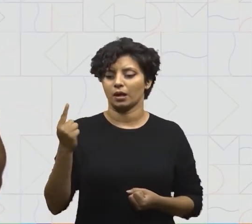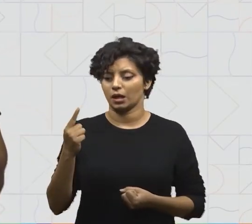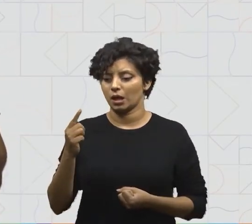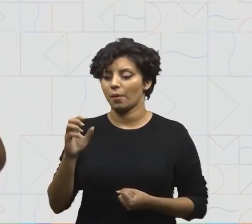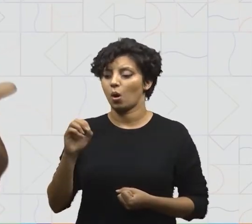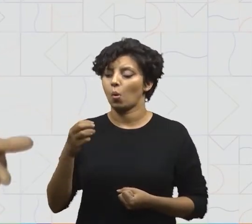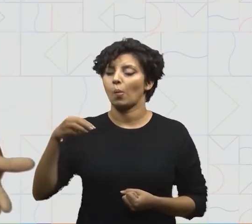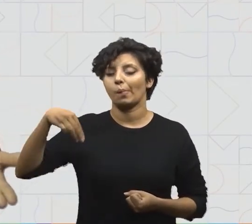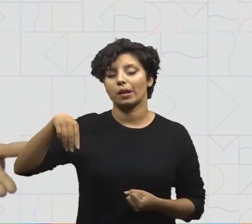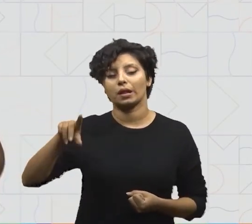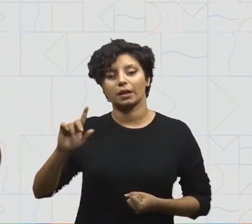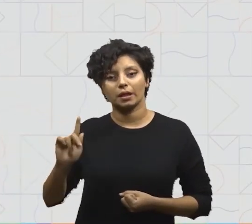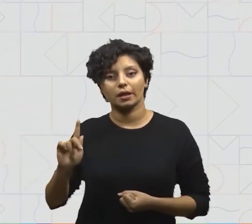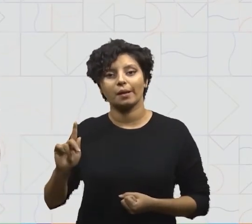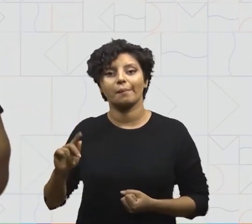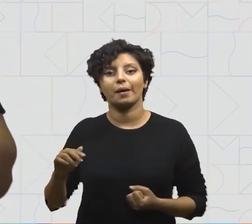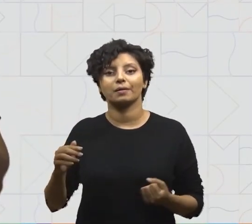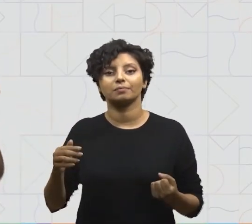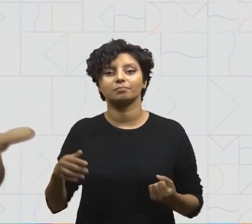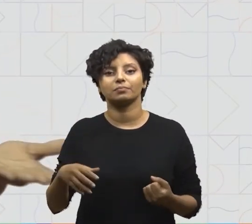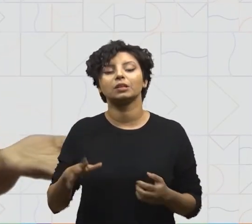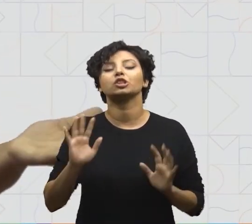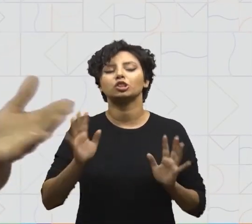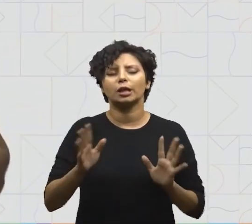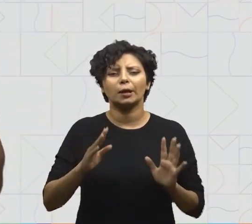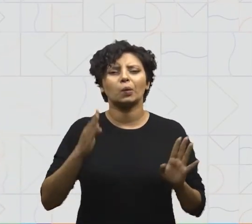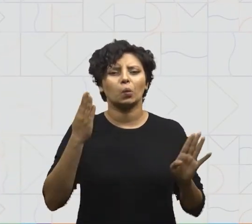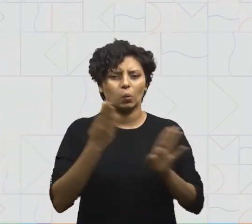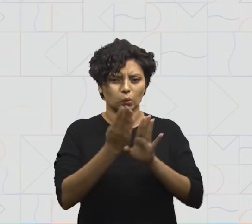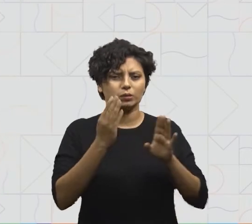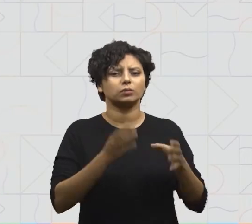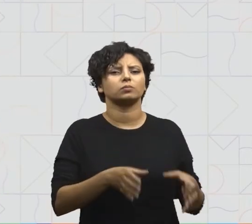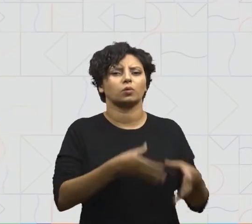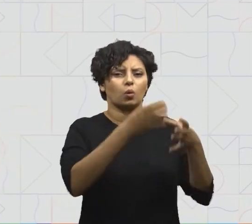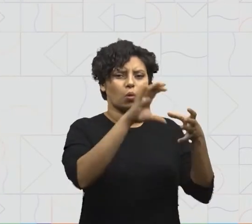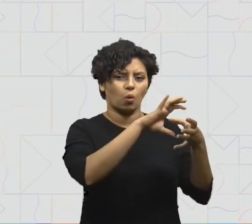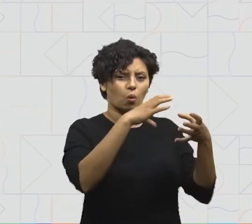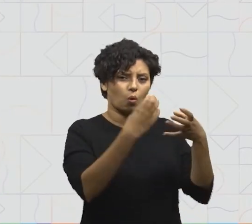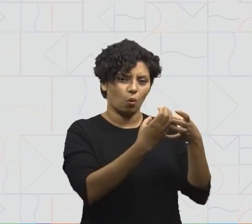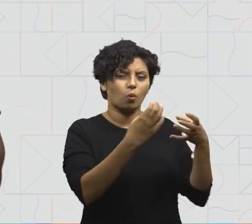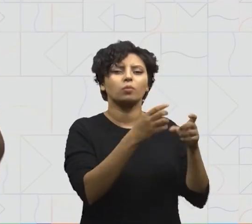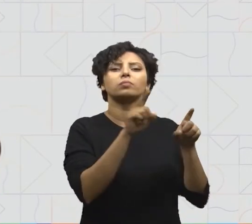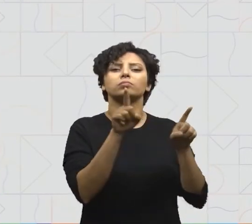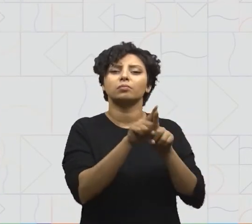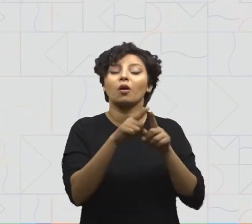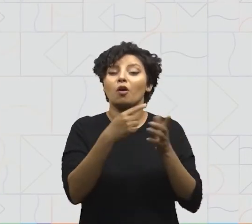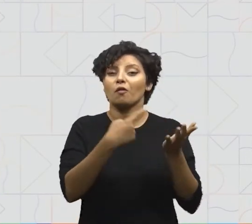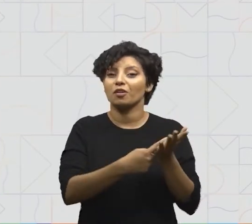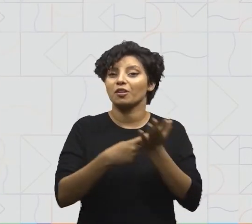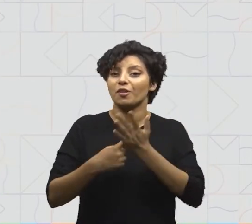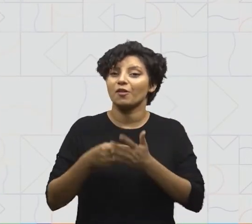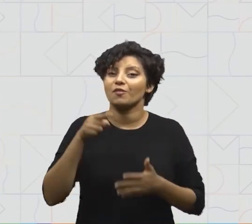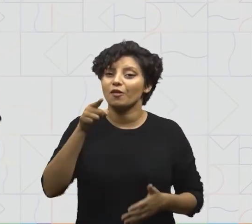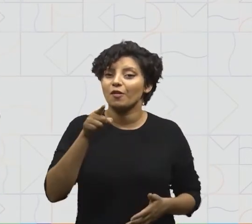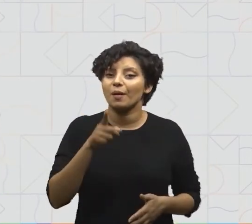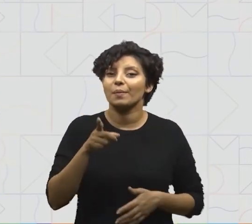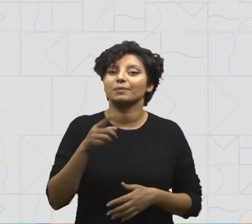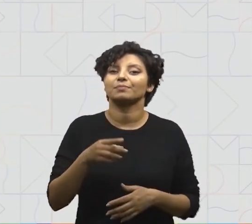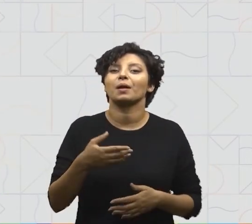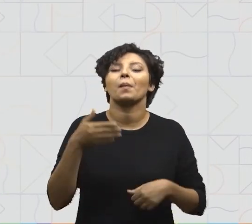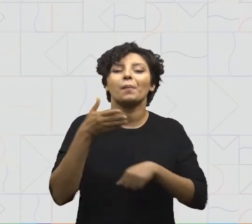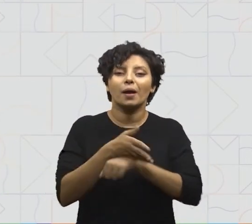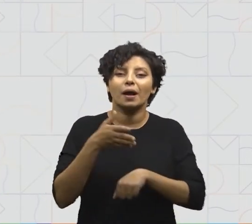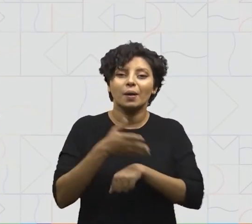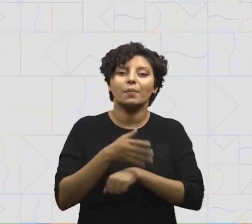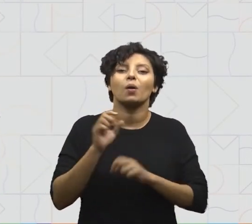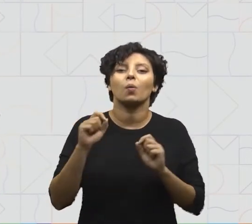grama e o miligrama, reconhecendo-os em rótulos e embalagens, eu convido você a